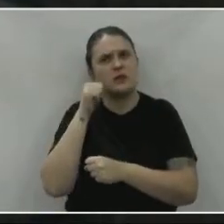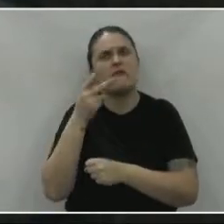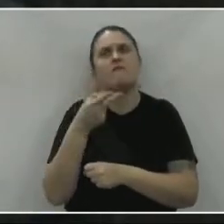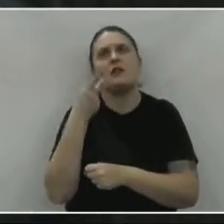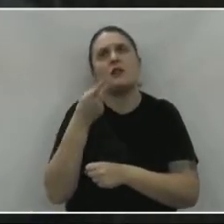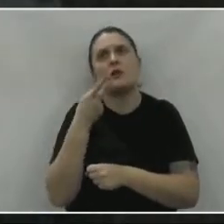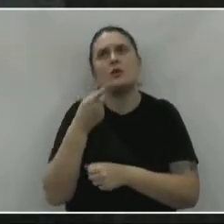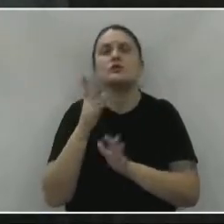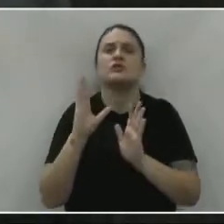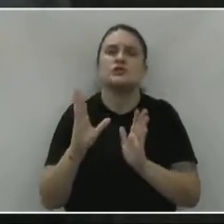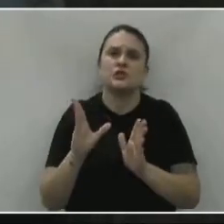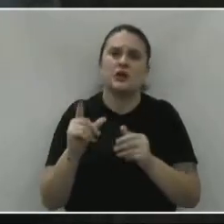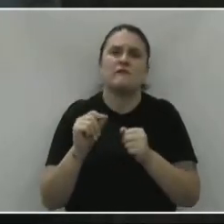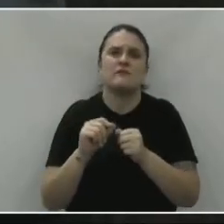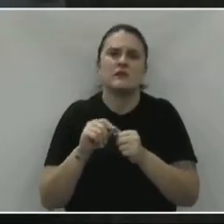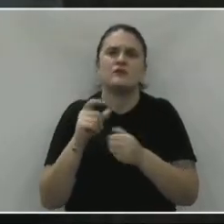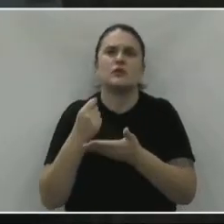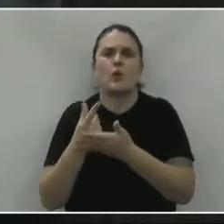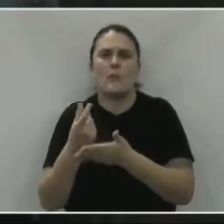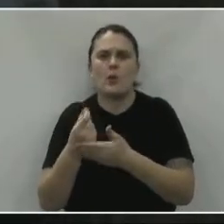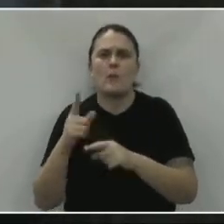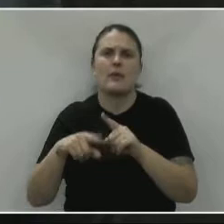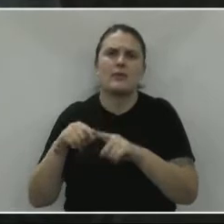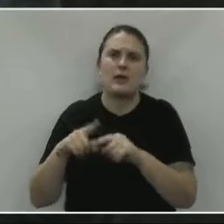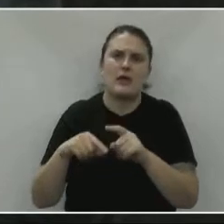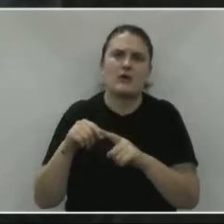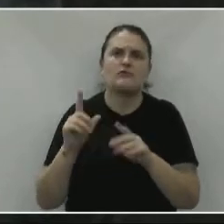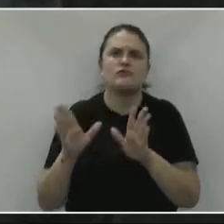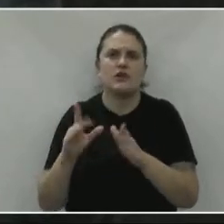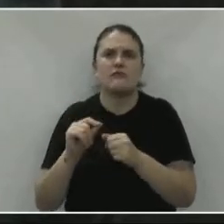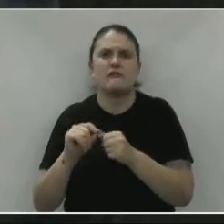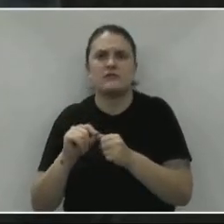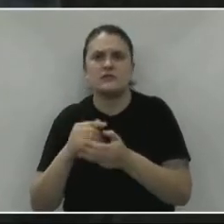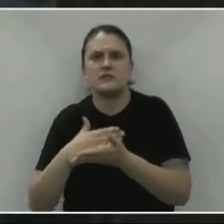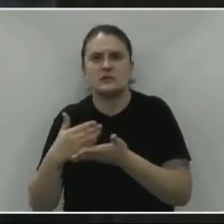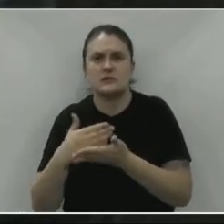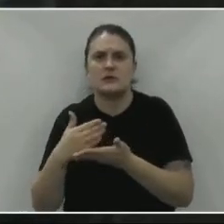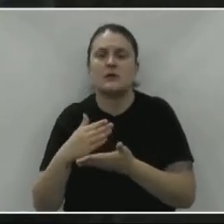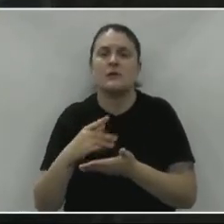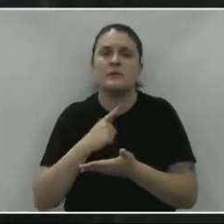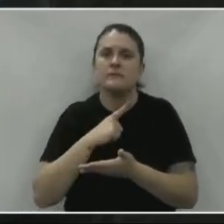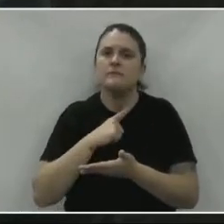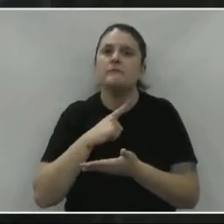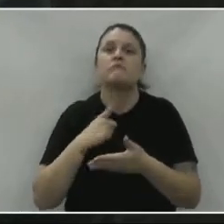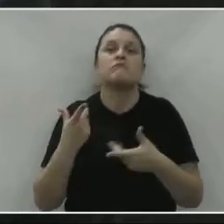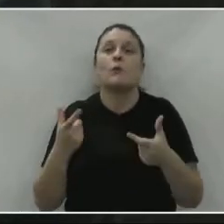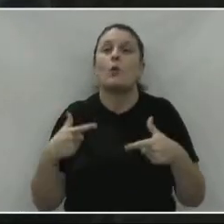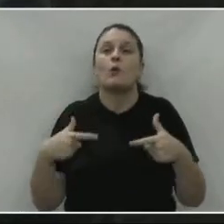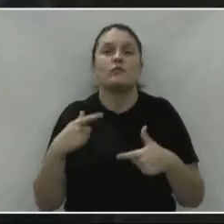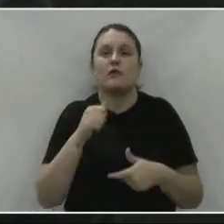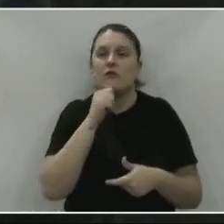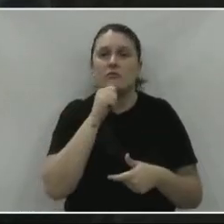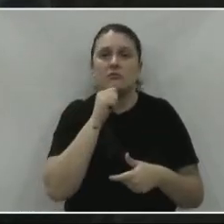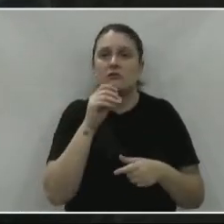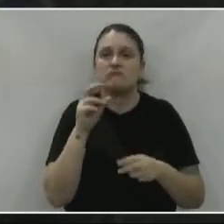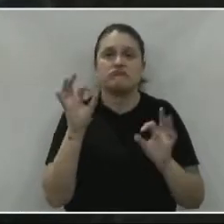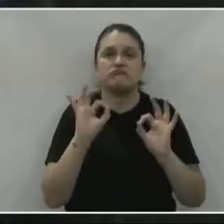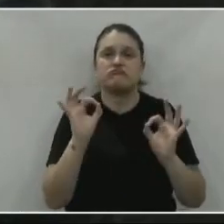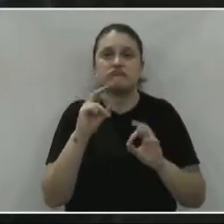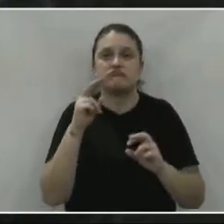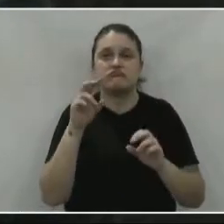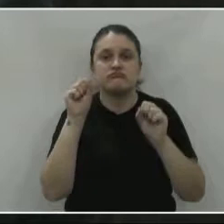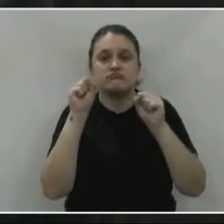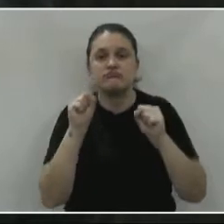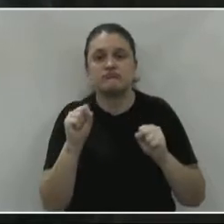que já estava sendo comprado, sendo feito. Tem aí, e cadê? Então